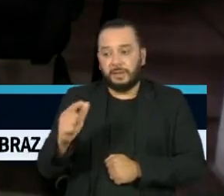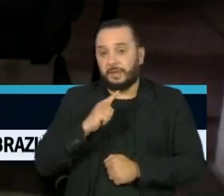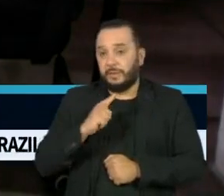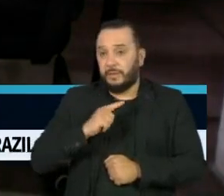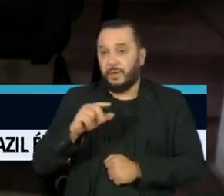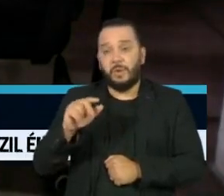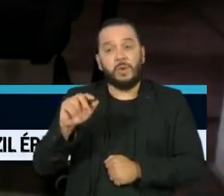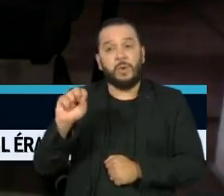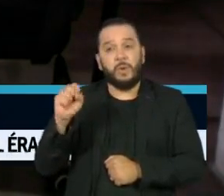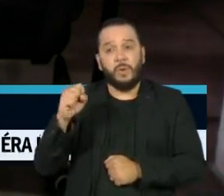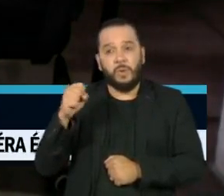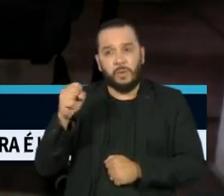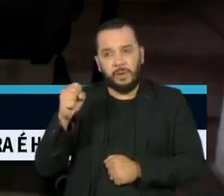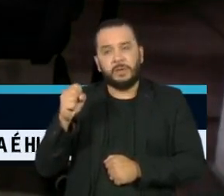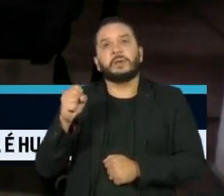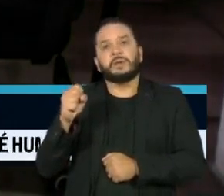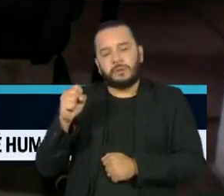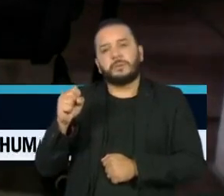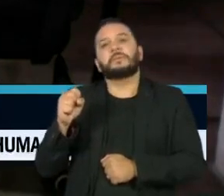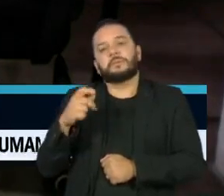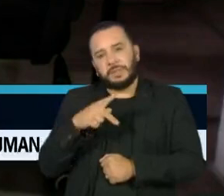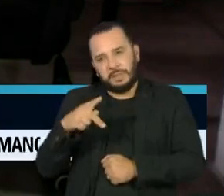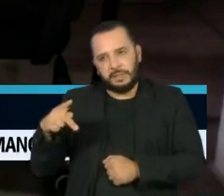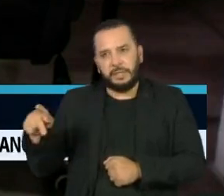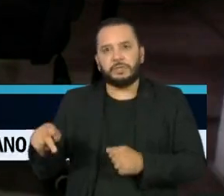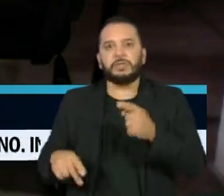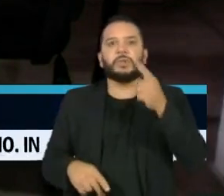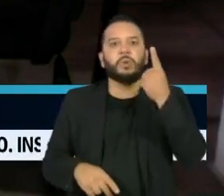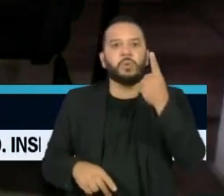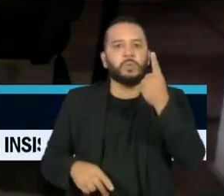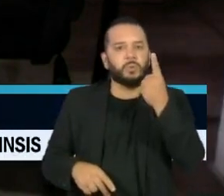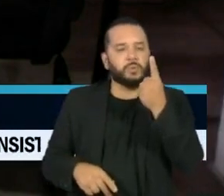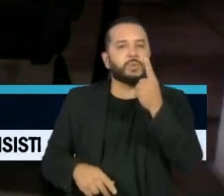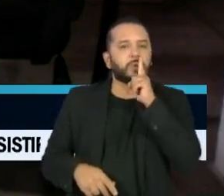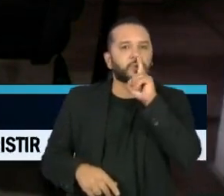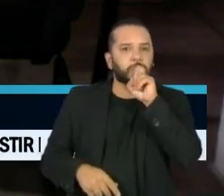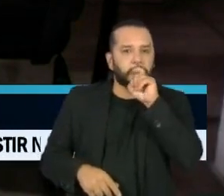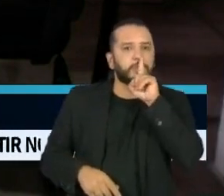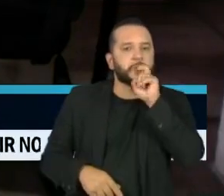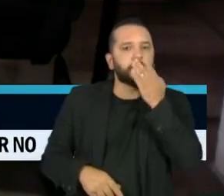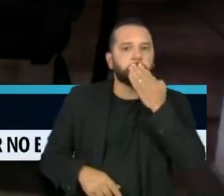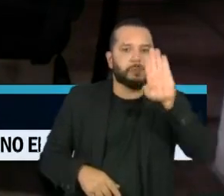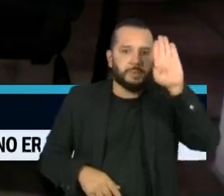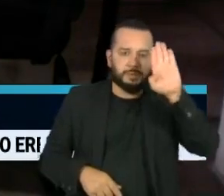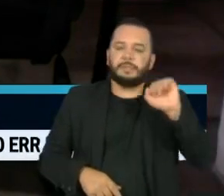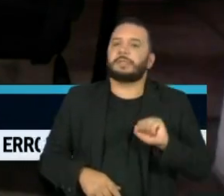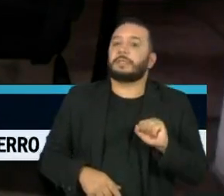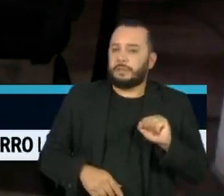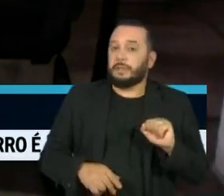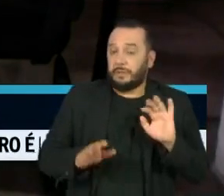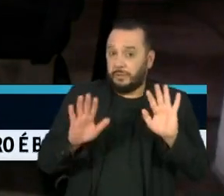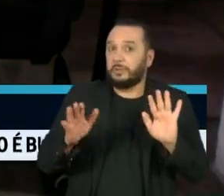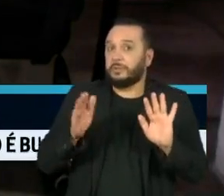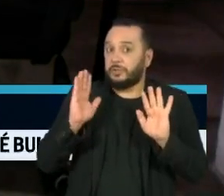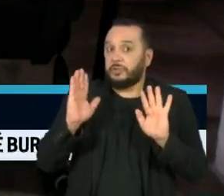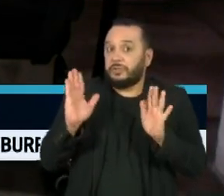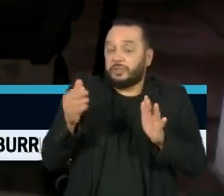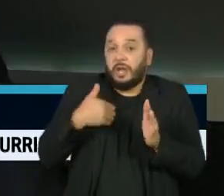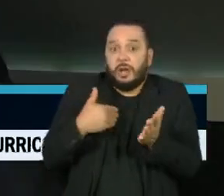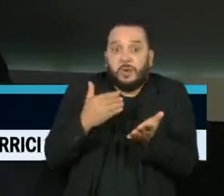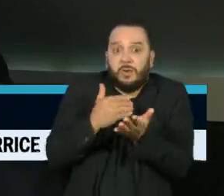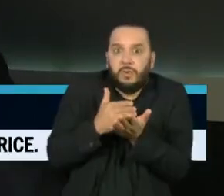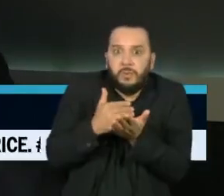Presidentes de um Juramento foi quase a cereja do bolo. Ele entrou quando o bolo estava pronto.